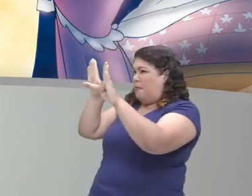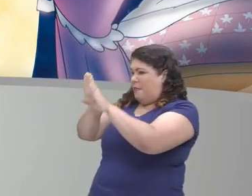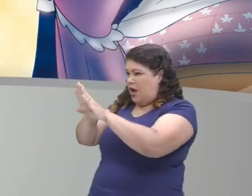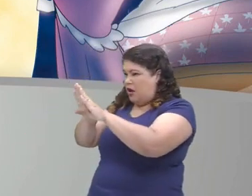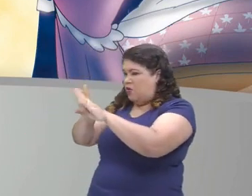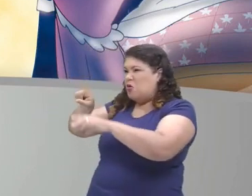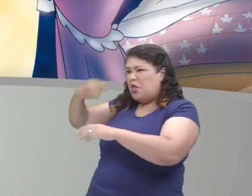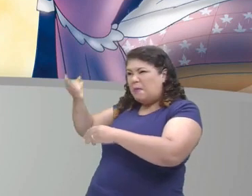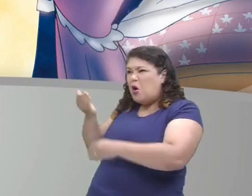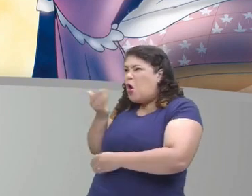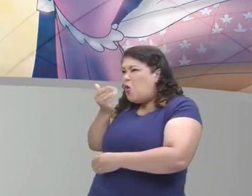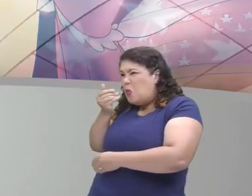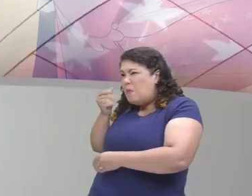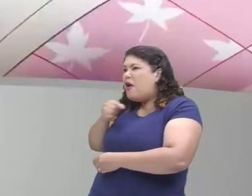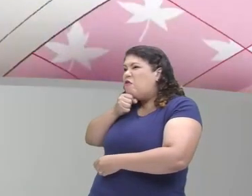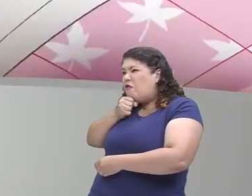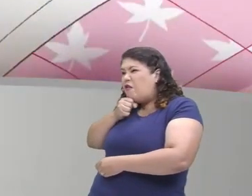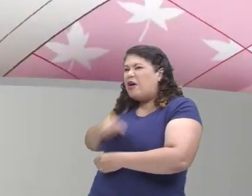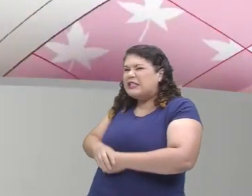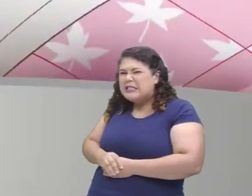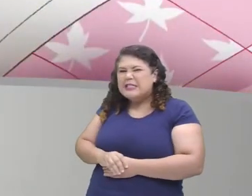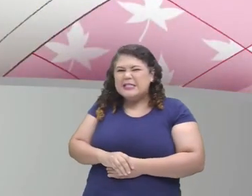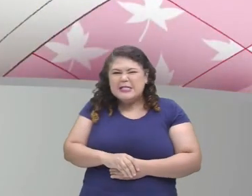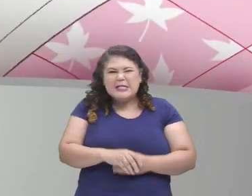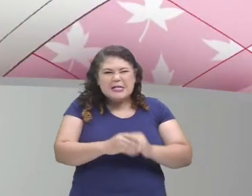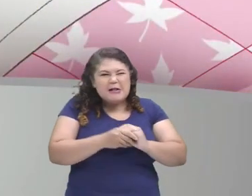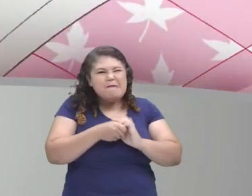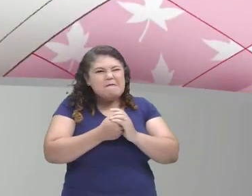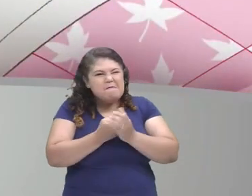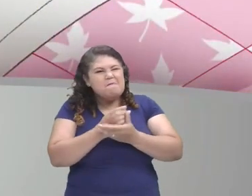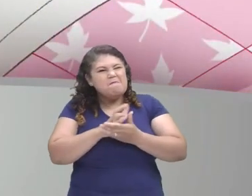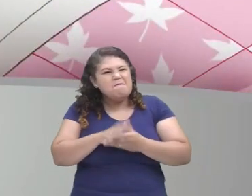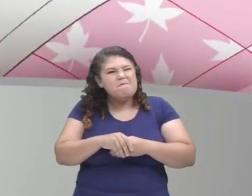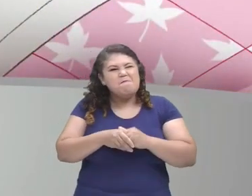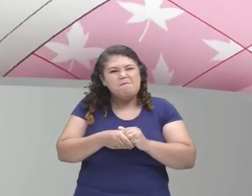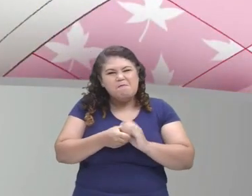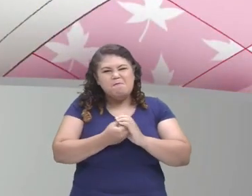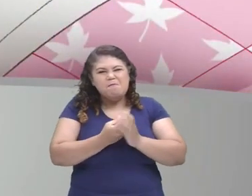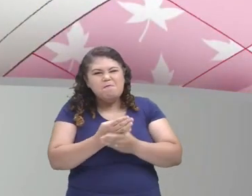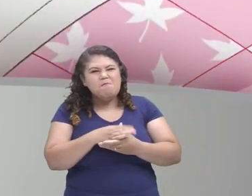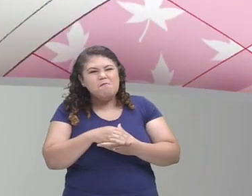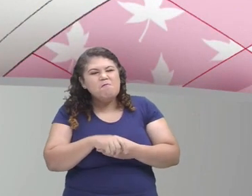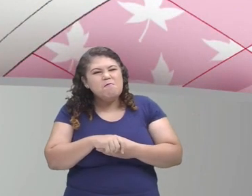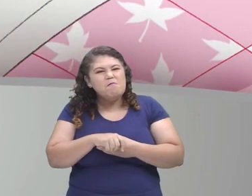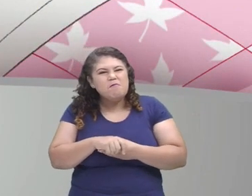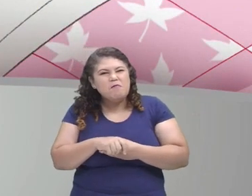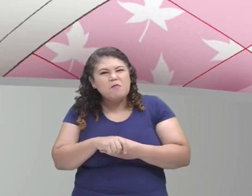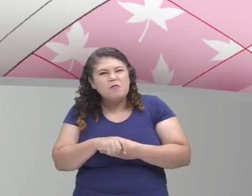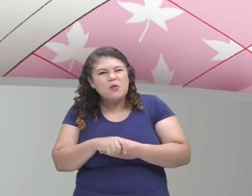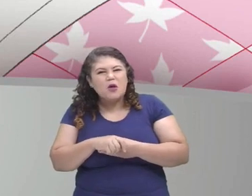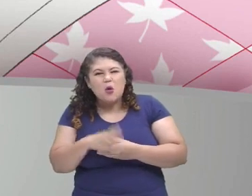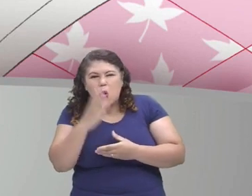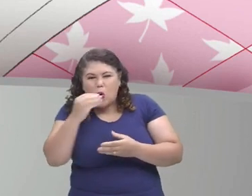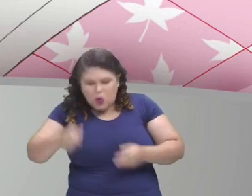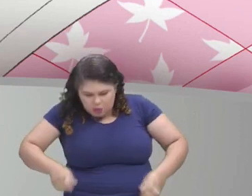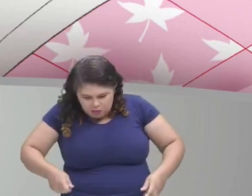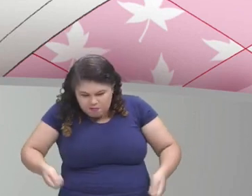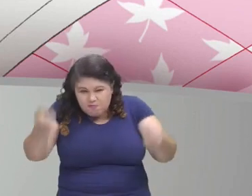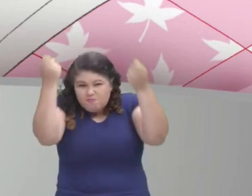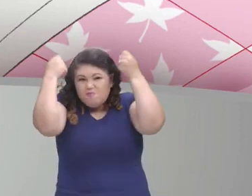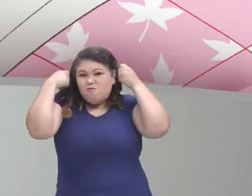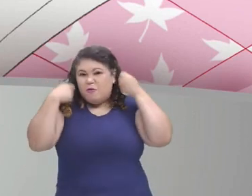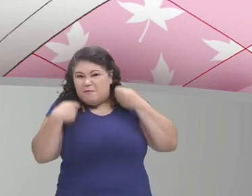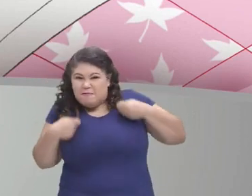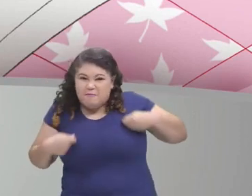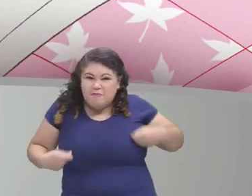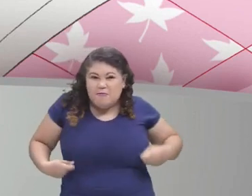Que coisa, crianças. Olha só. Aí, ele vestiu as roupas